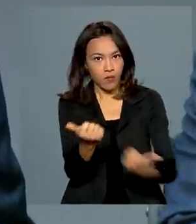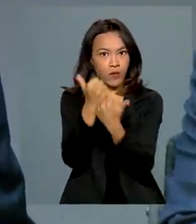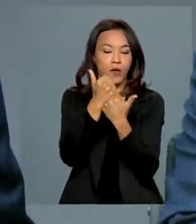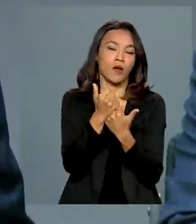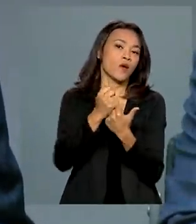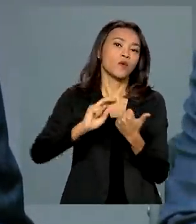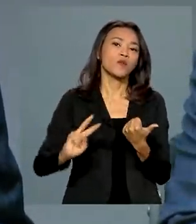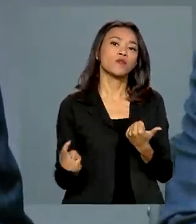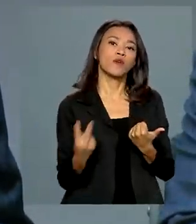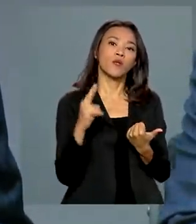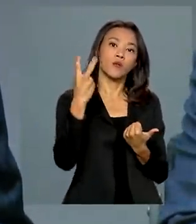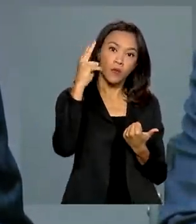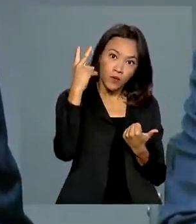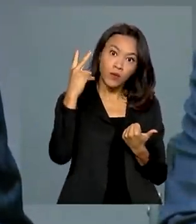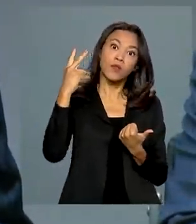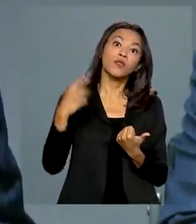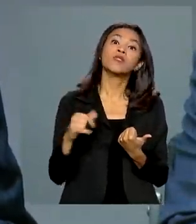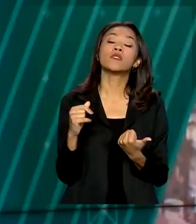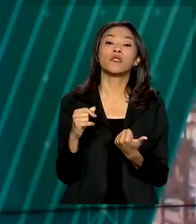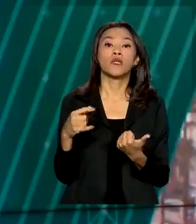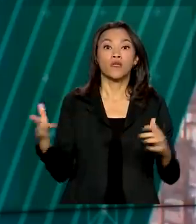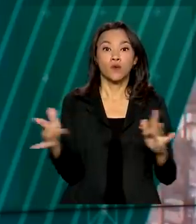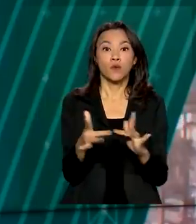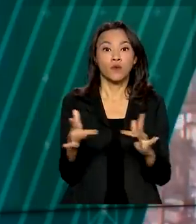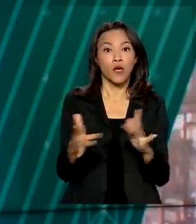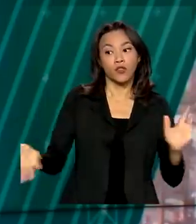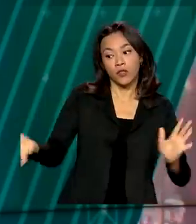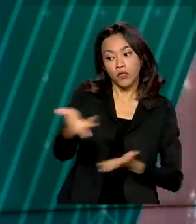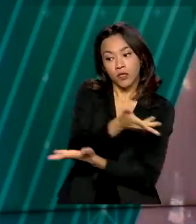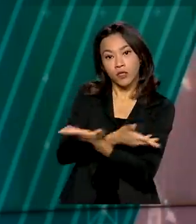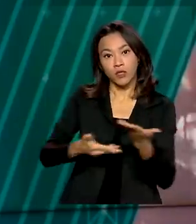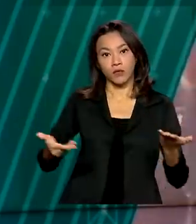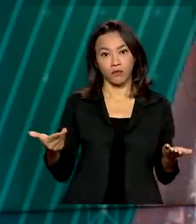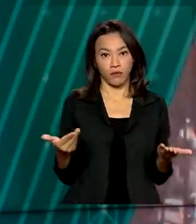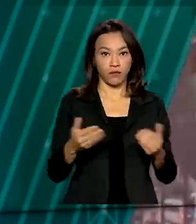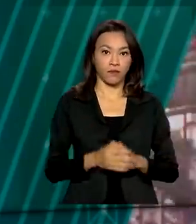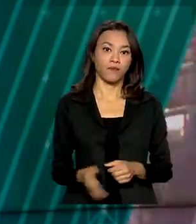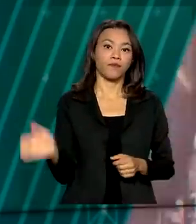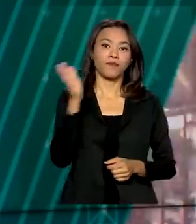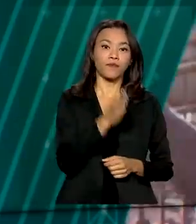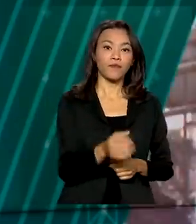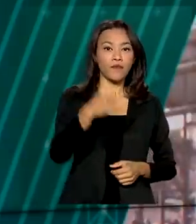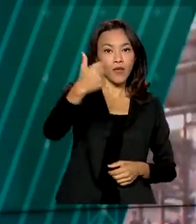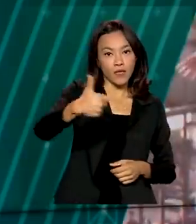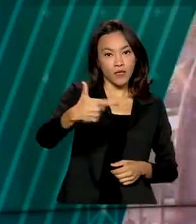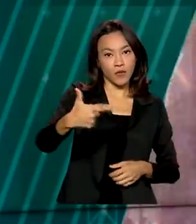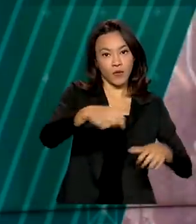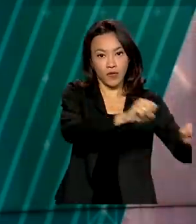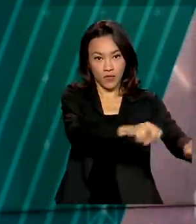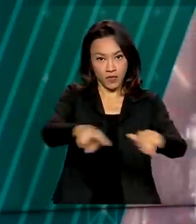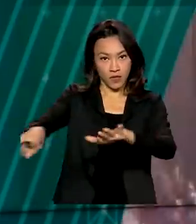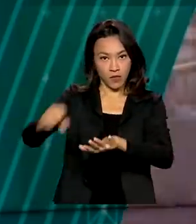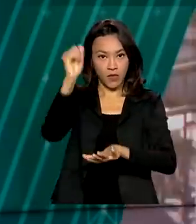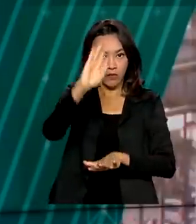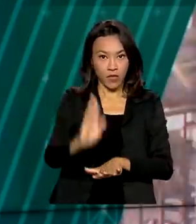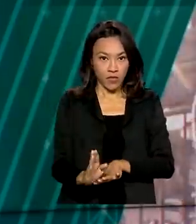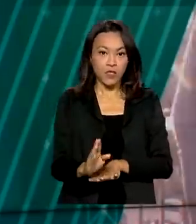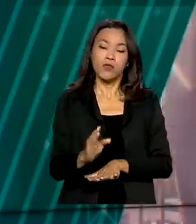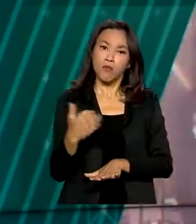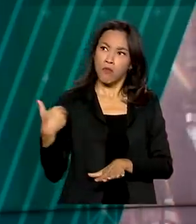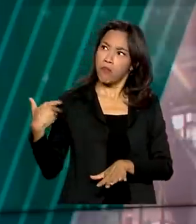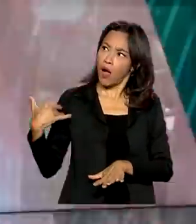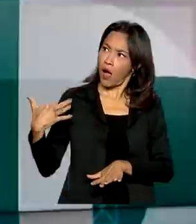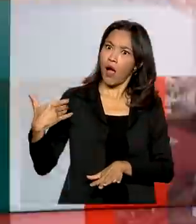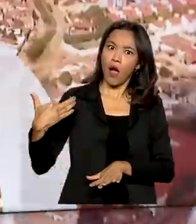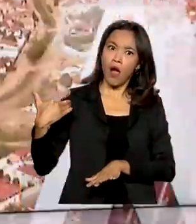das instituições multilaterais. E até a segunda semana de abril, o Brasil vem registrando saldo positivo